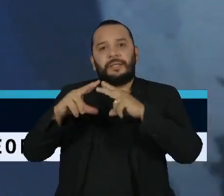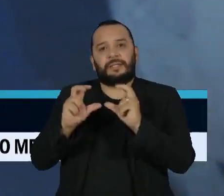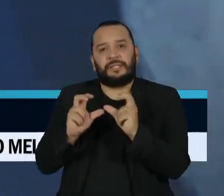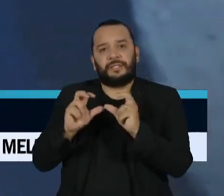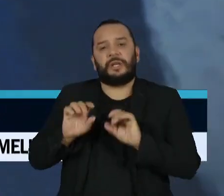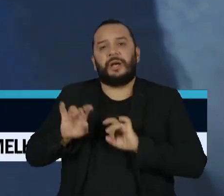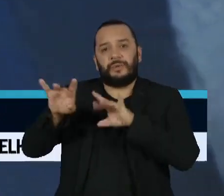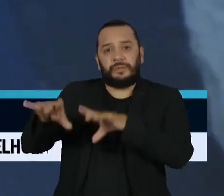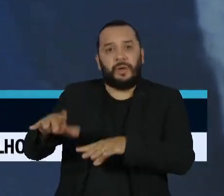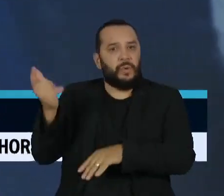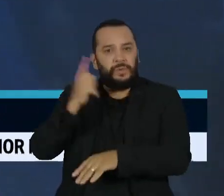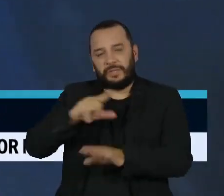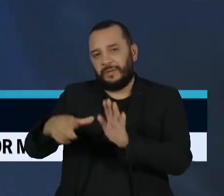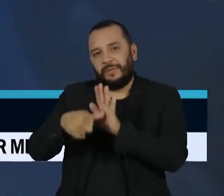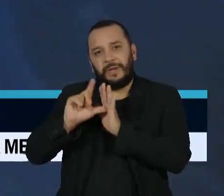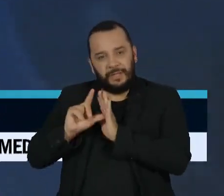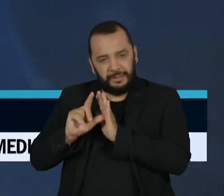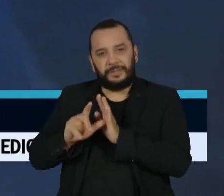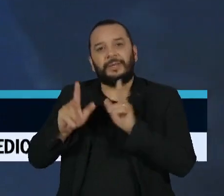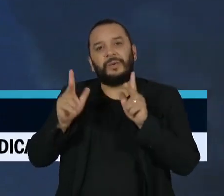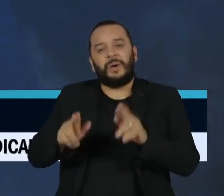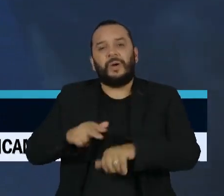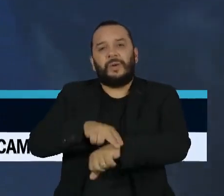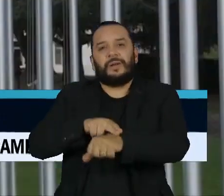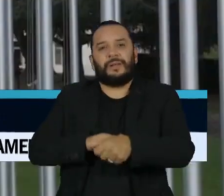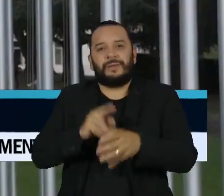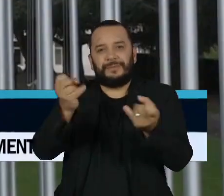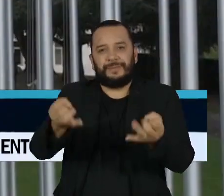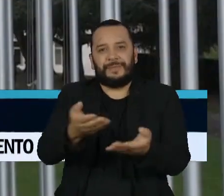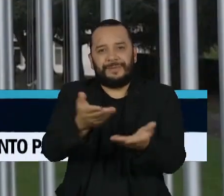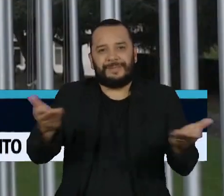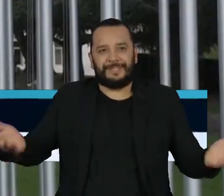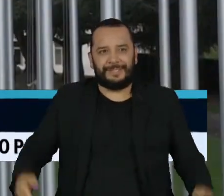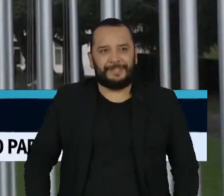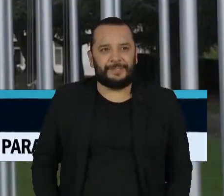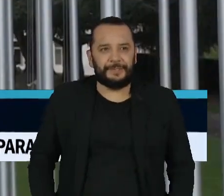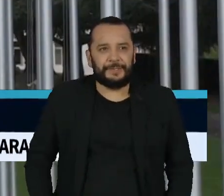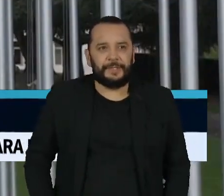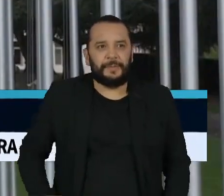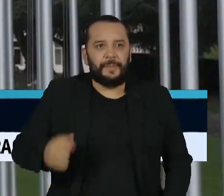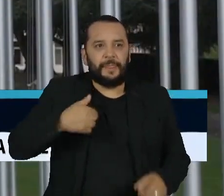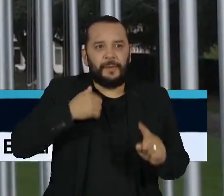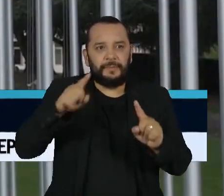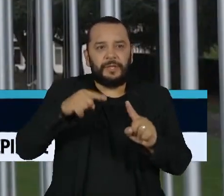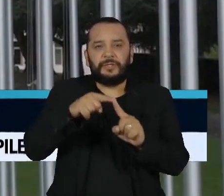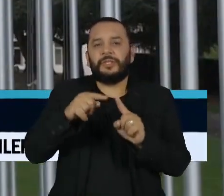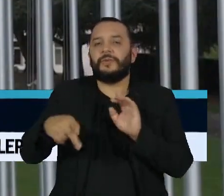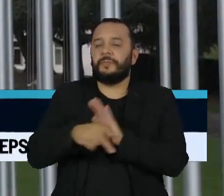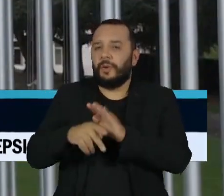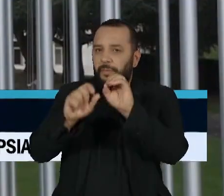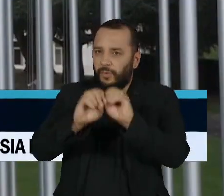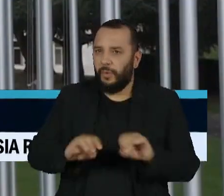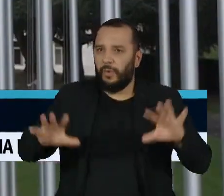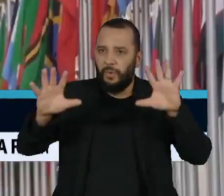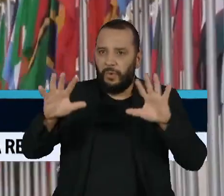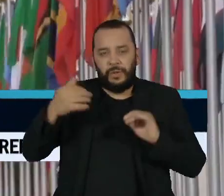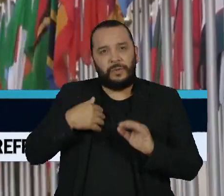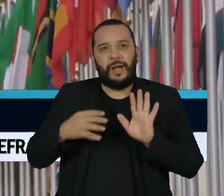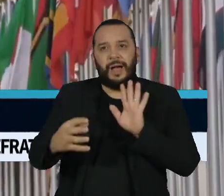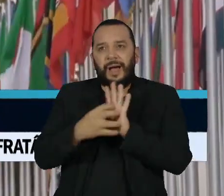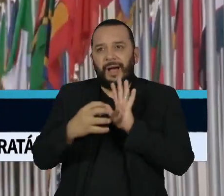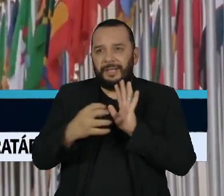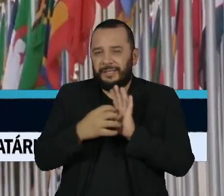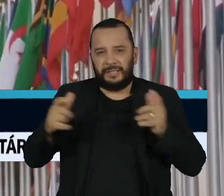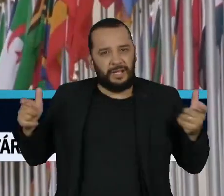como conta nosso correspondente em Londres, Leon Serva. A meta da ONU para o combate à AIDS é reduzir a epidemia em